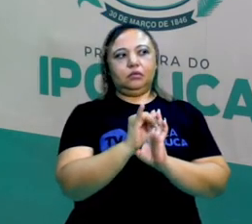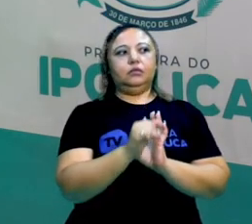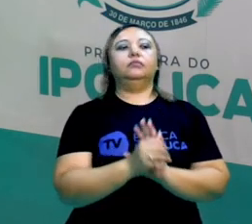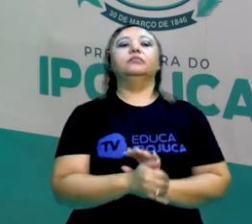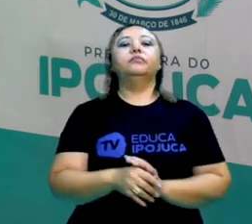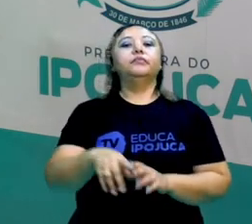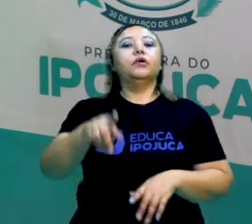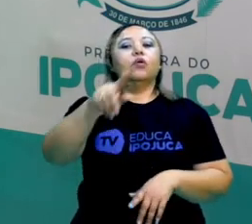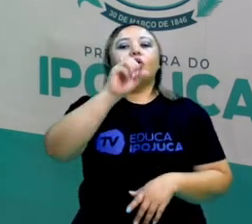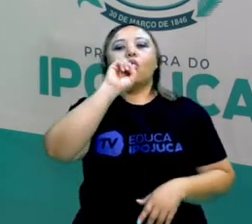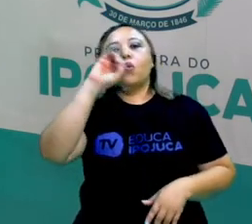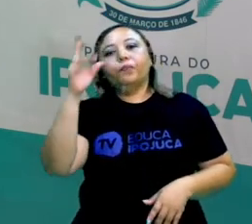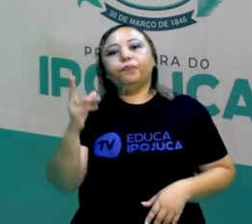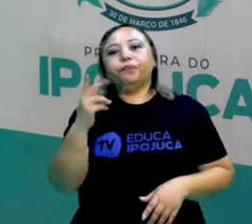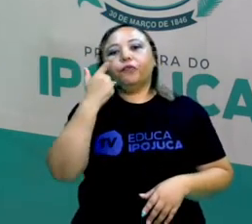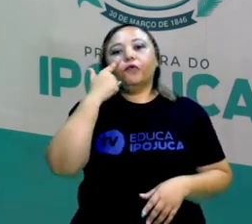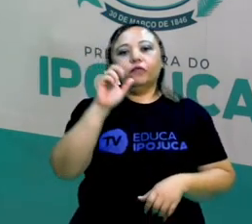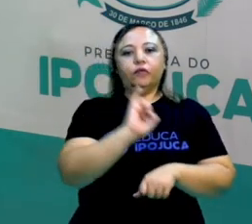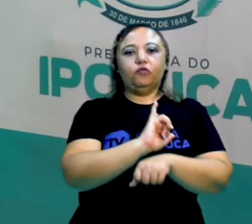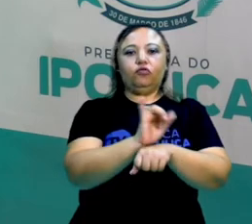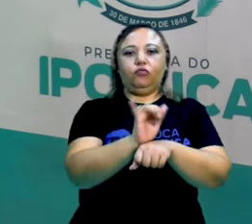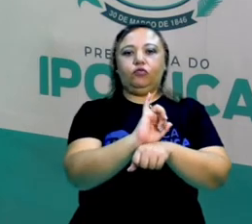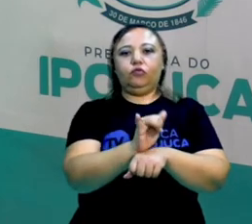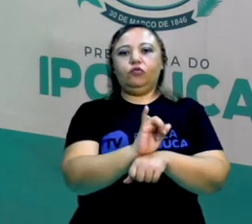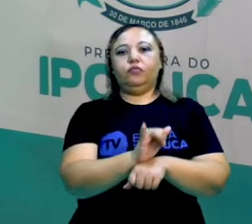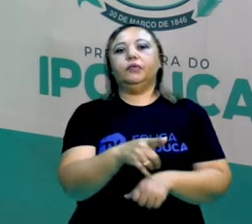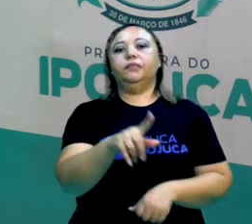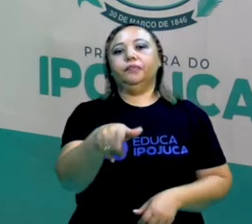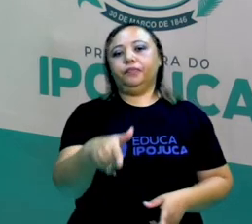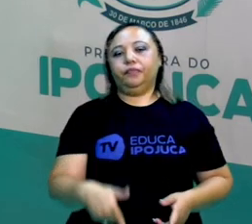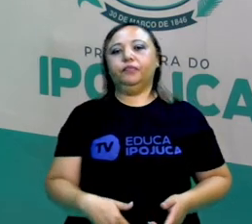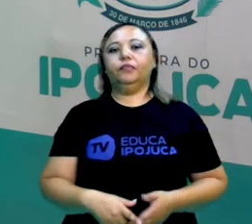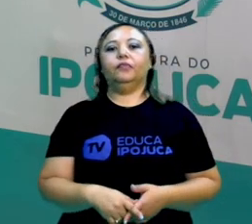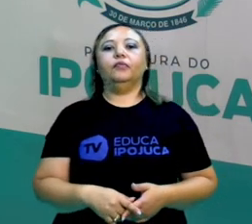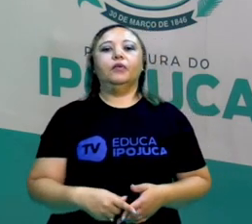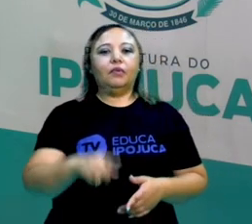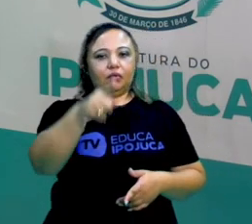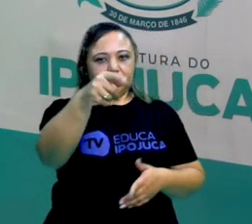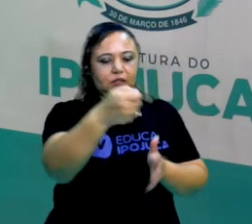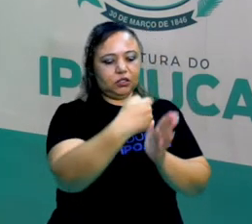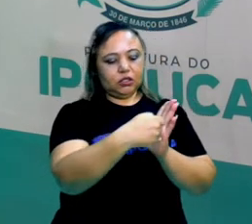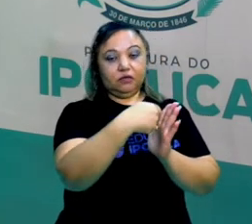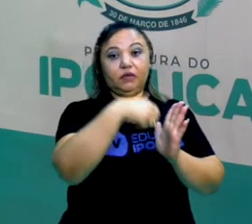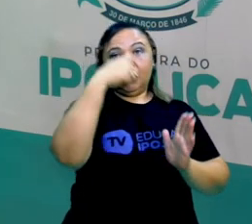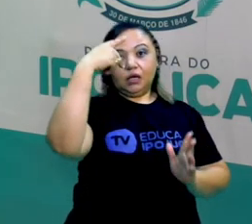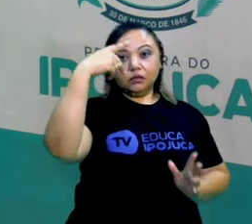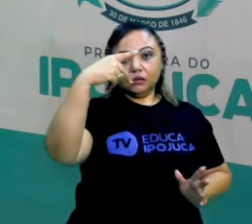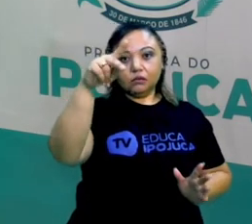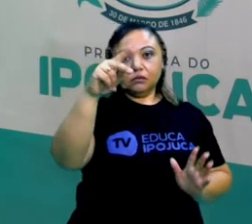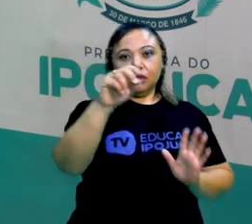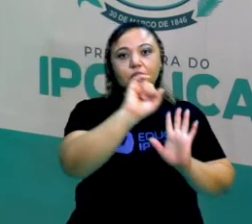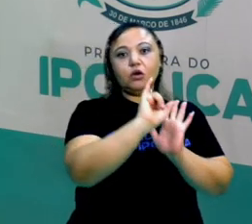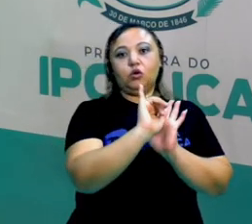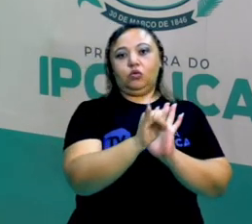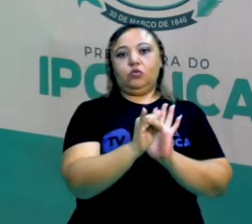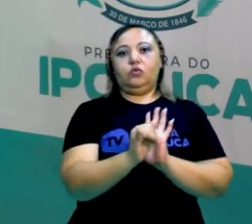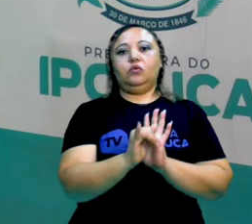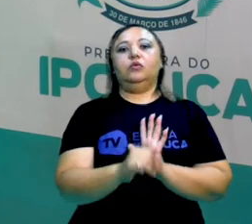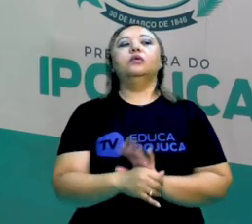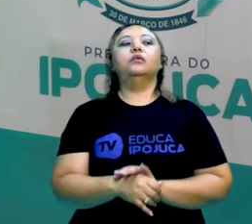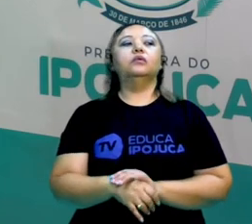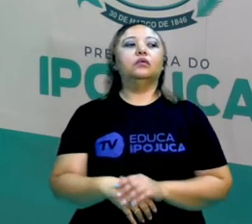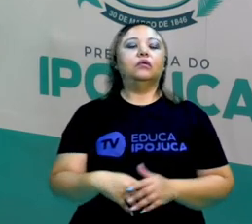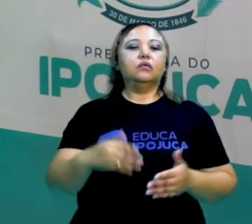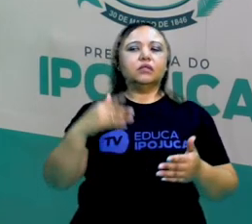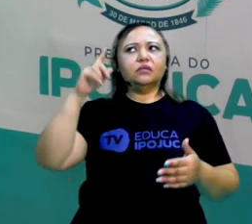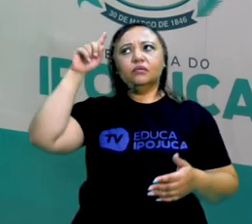para que vocês possam entender mais sobre crônica e escrever sua própria crônica. Certo? Vocês vão pensar em algo que aconteceu, uma